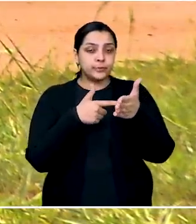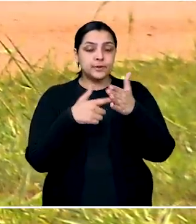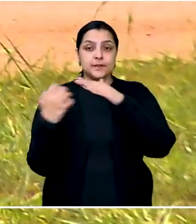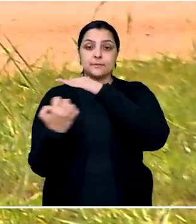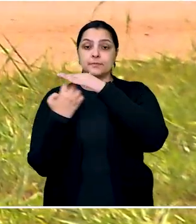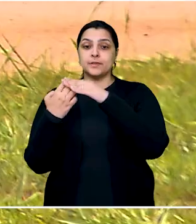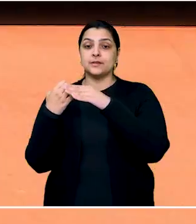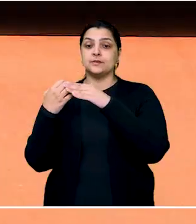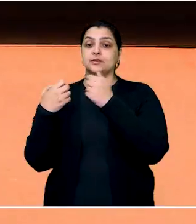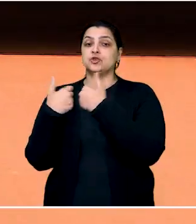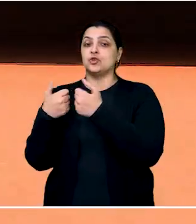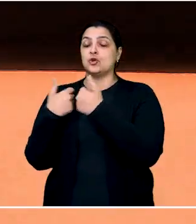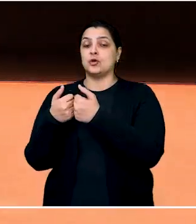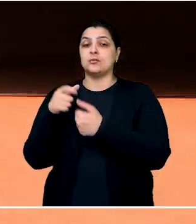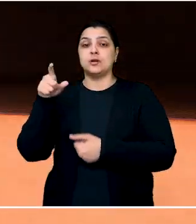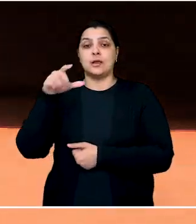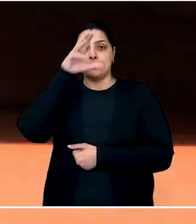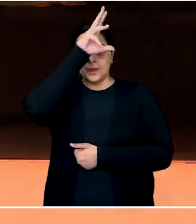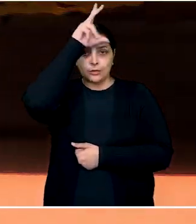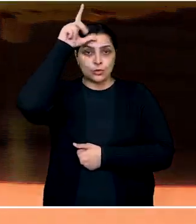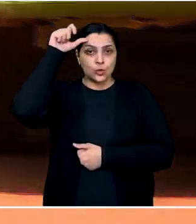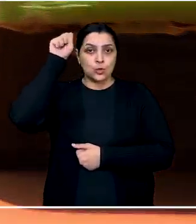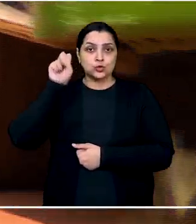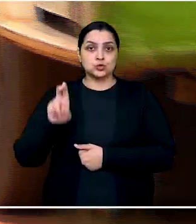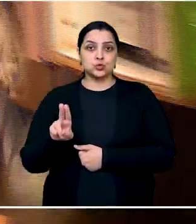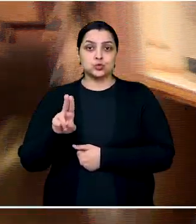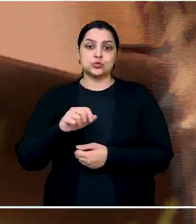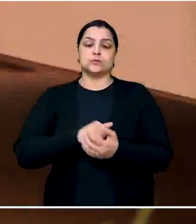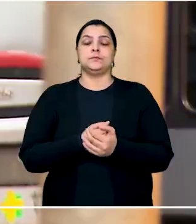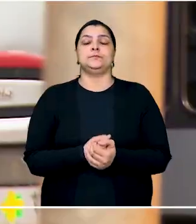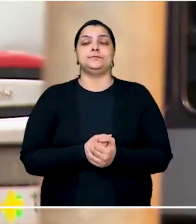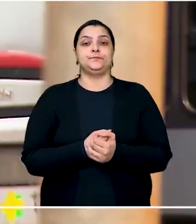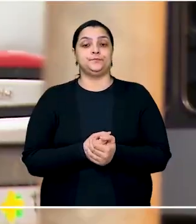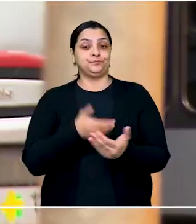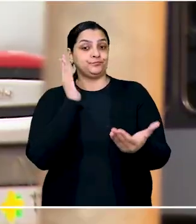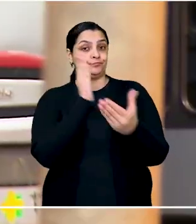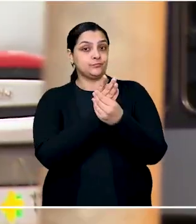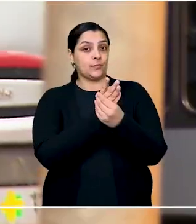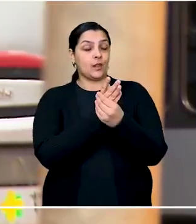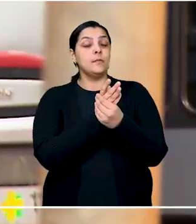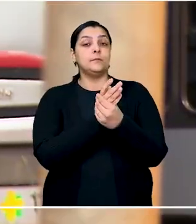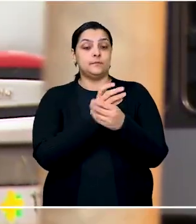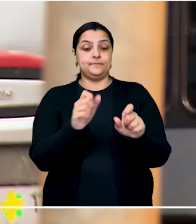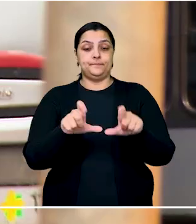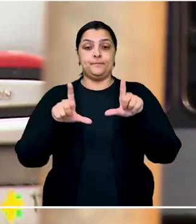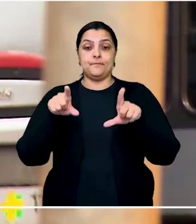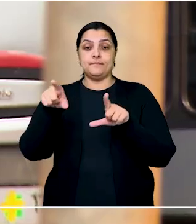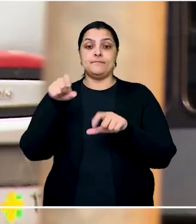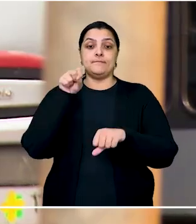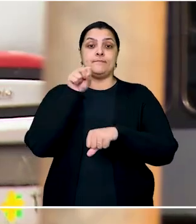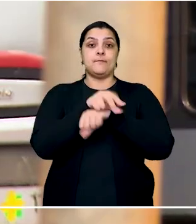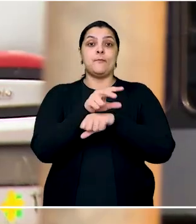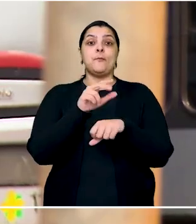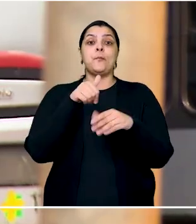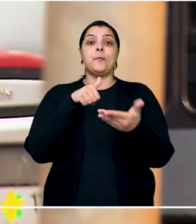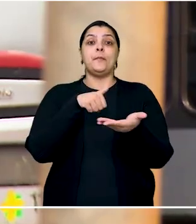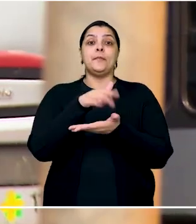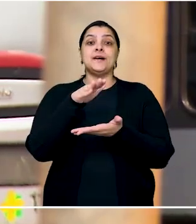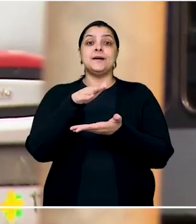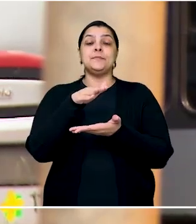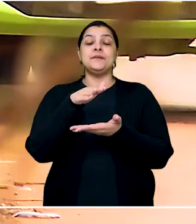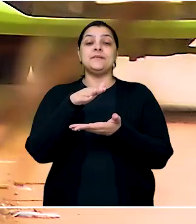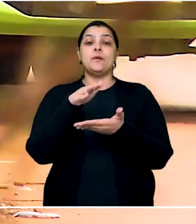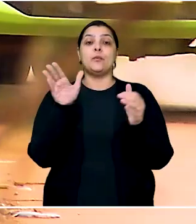empresa de ônibus da região de Campo Grande, no Mato Grosso do Sul. Segundo o processo, ele havia aderido a uma demissão